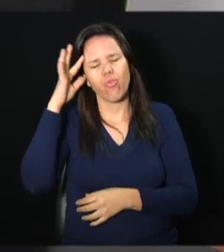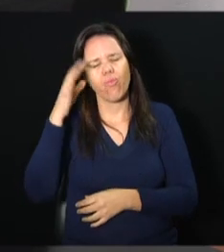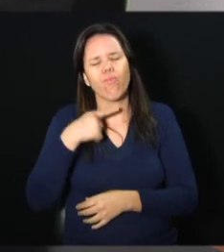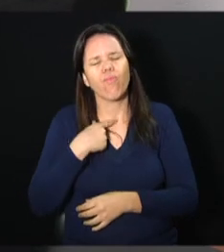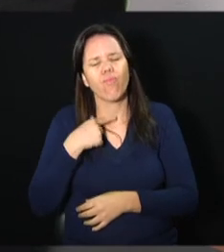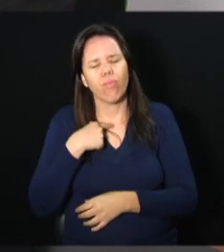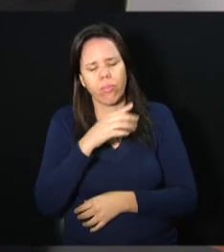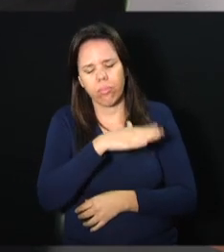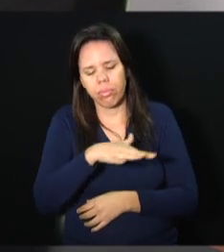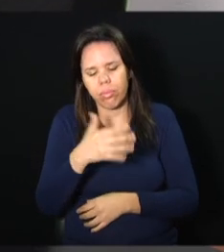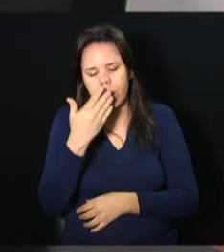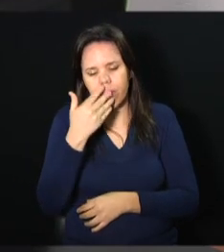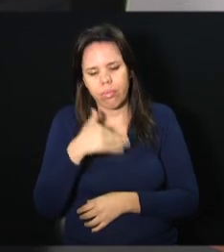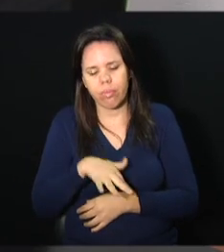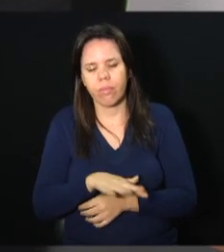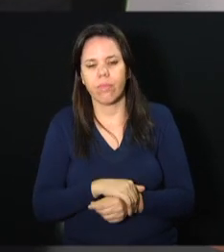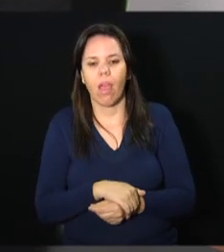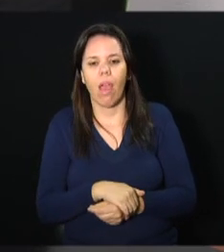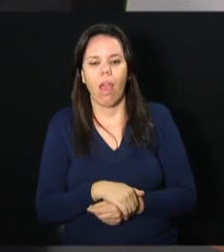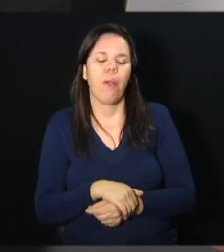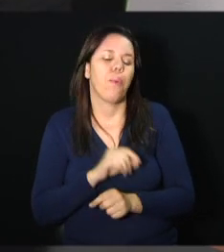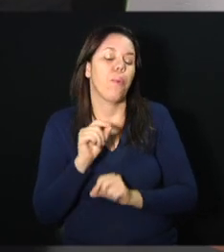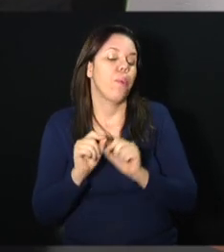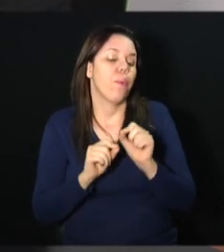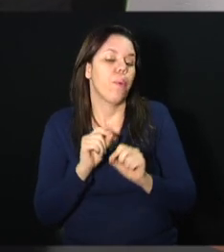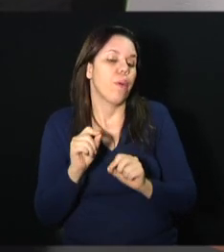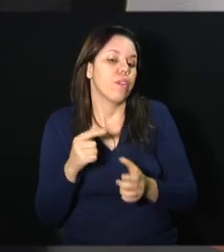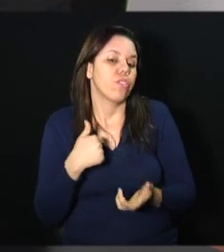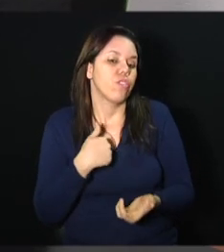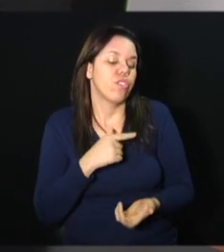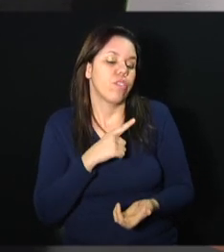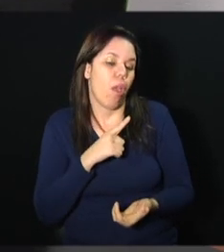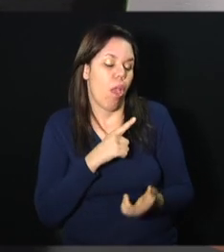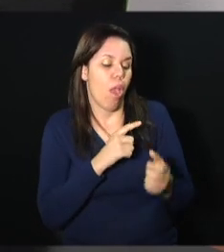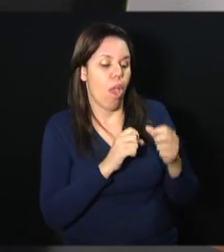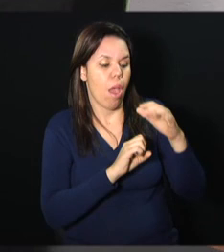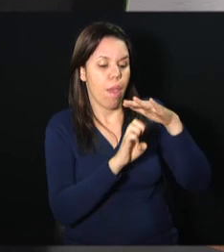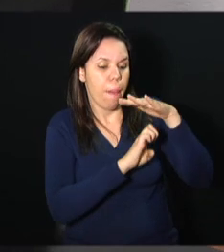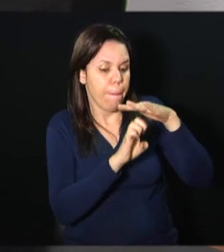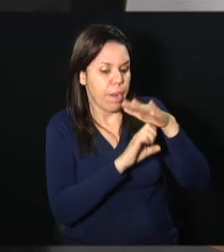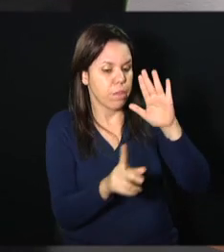de infância era ter uma empresa.